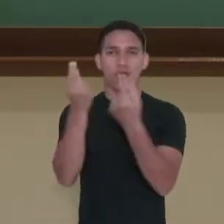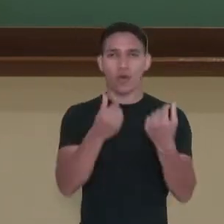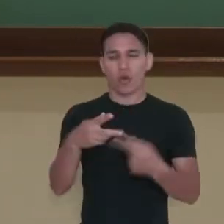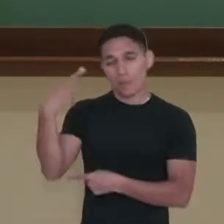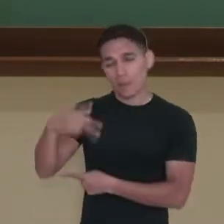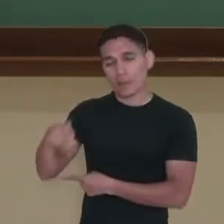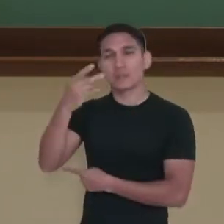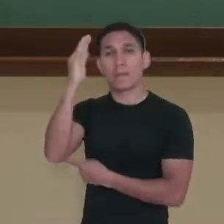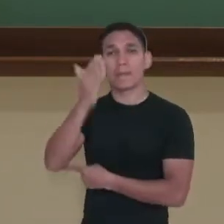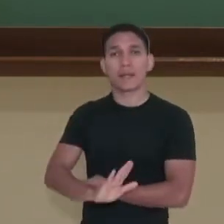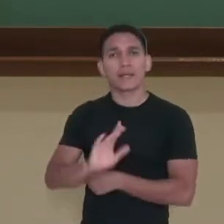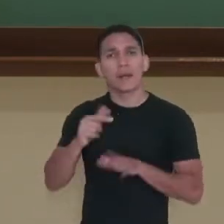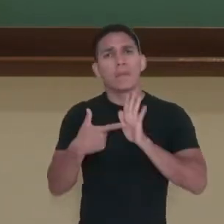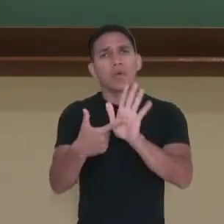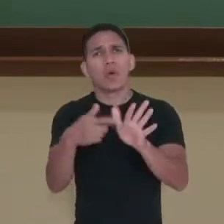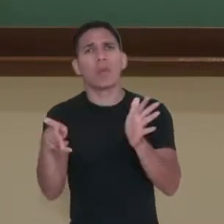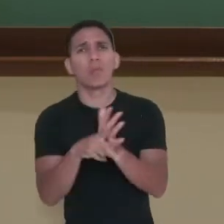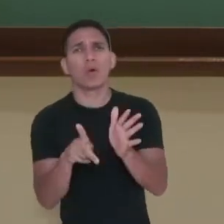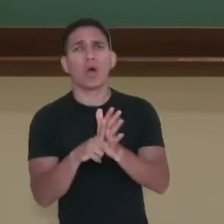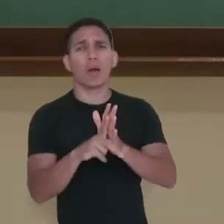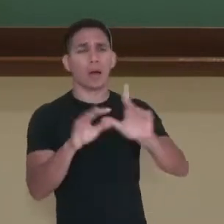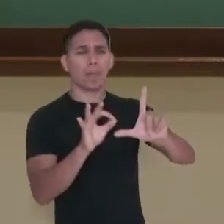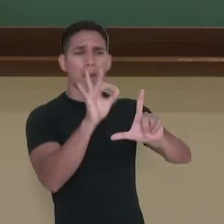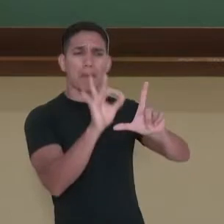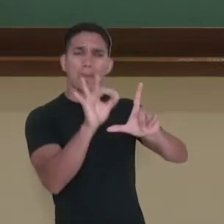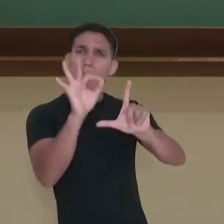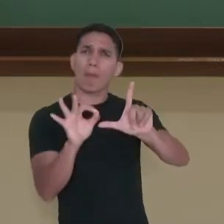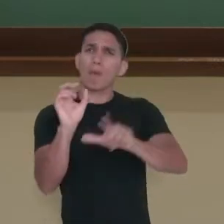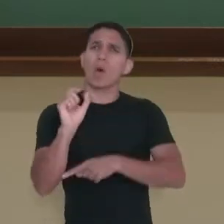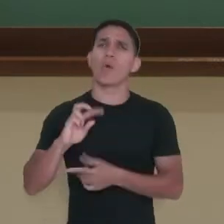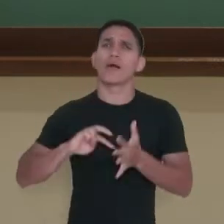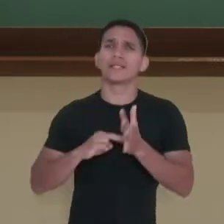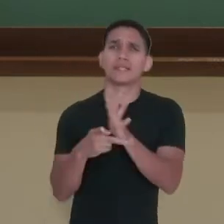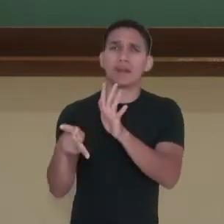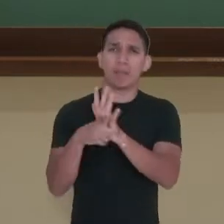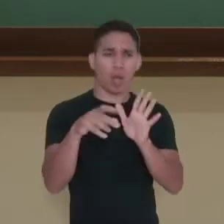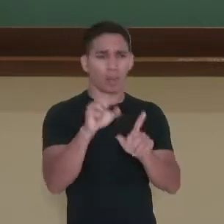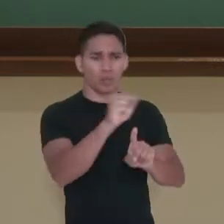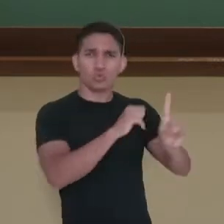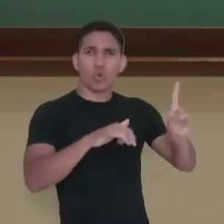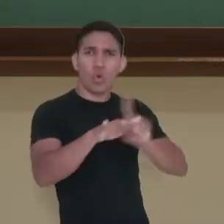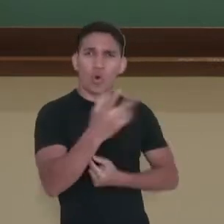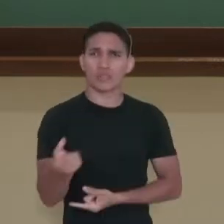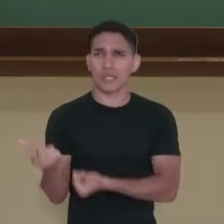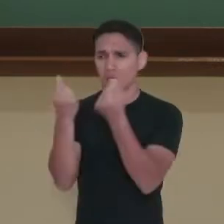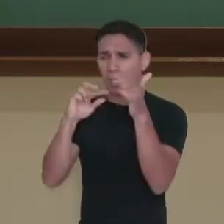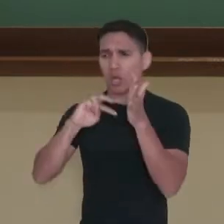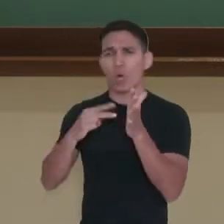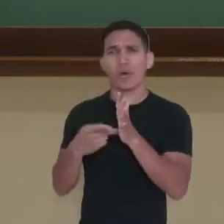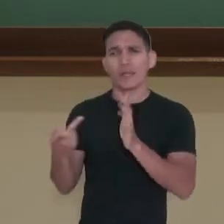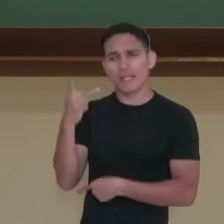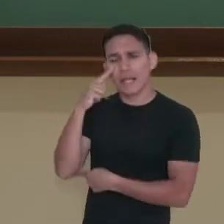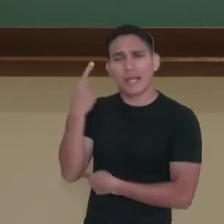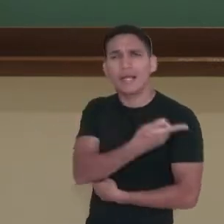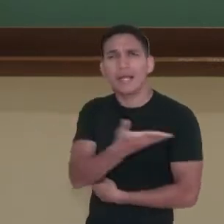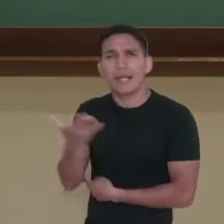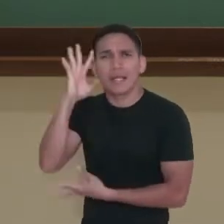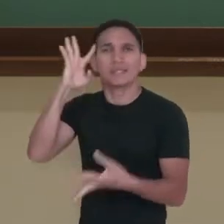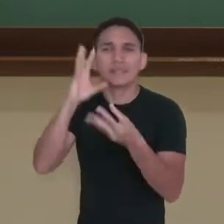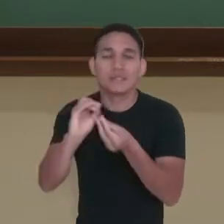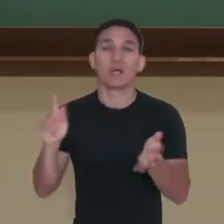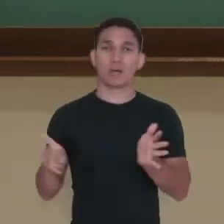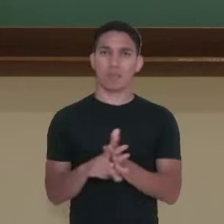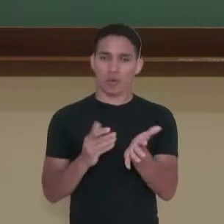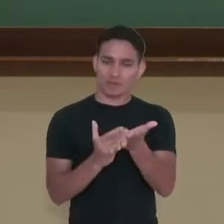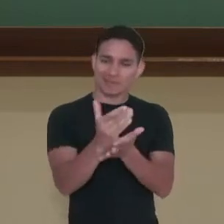considerando ali os indicadores socioeconômicos, o que são esses indicadores e o que nós podemos entender a